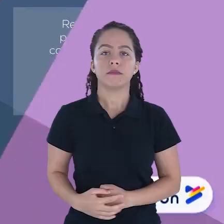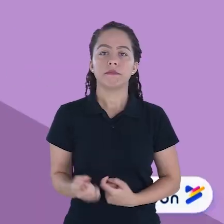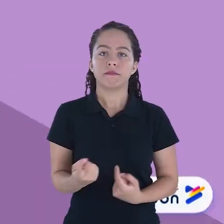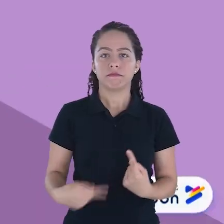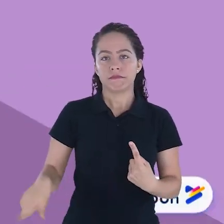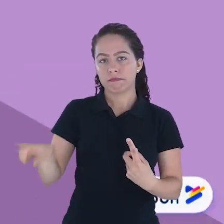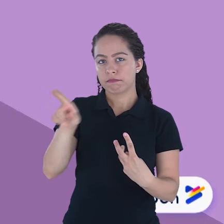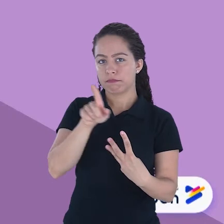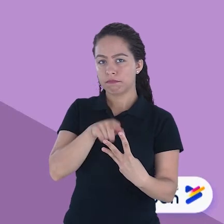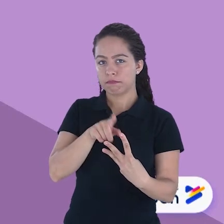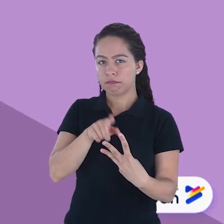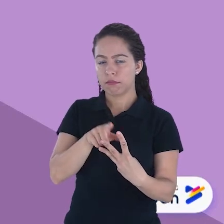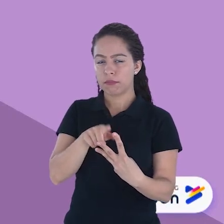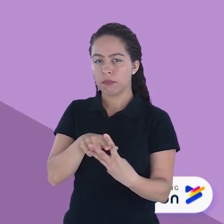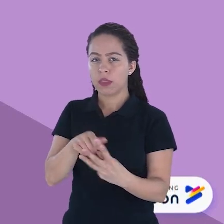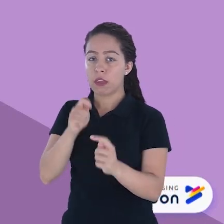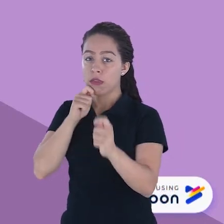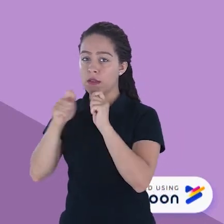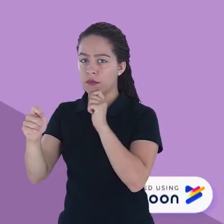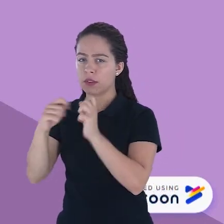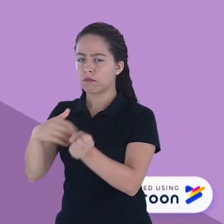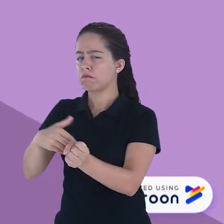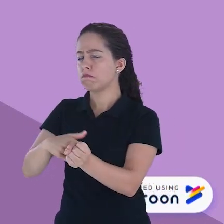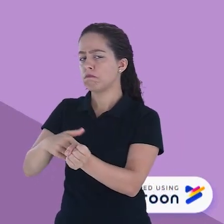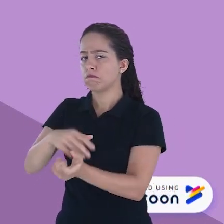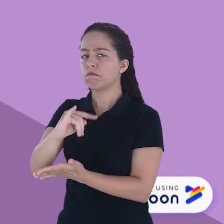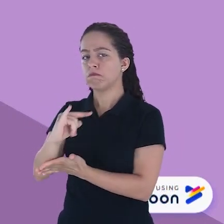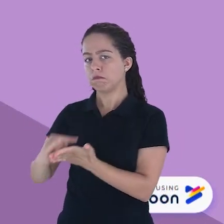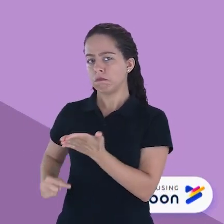Termo de Confidencialidade para Entrevista